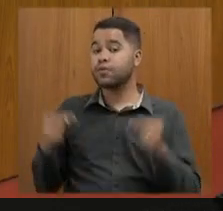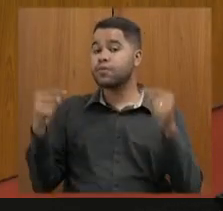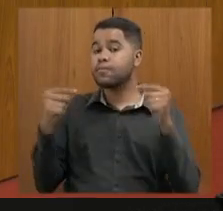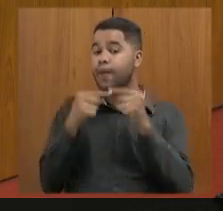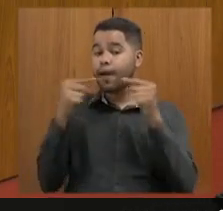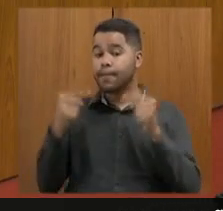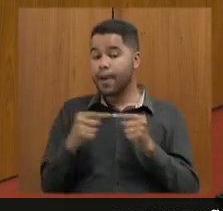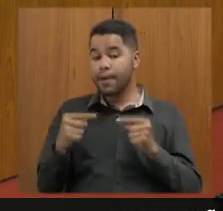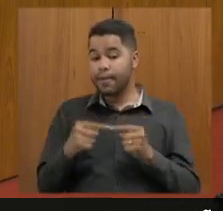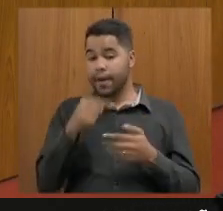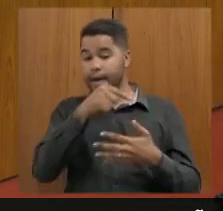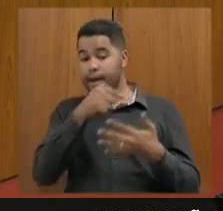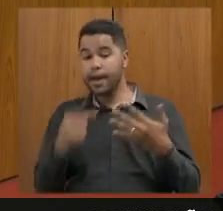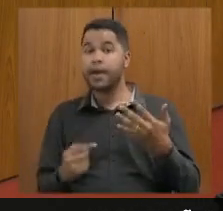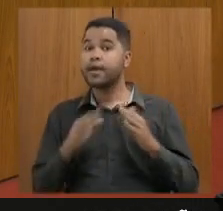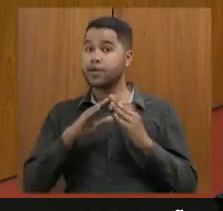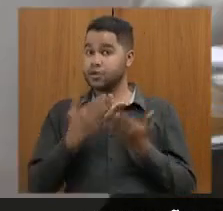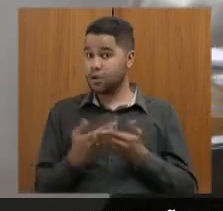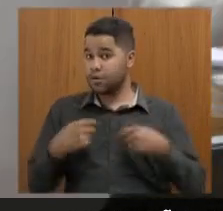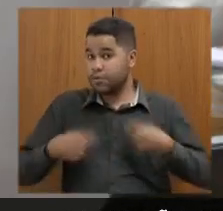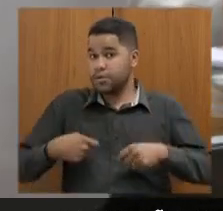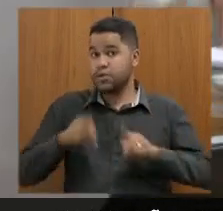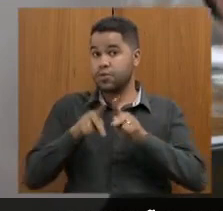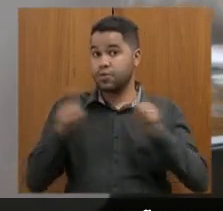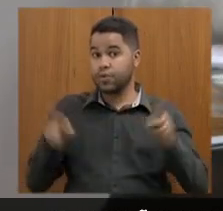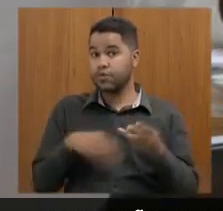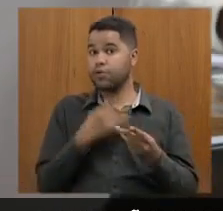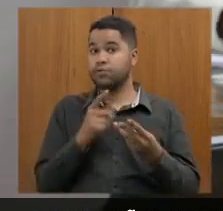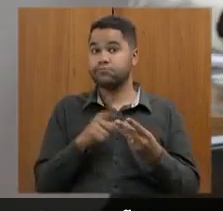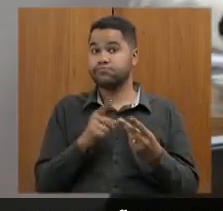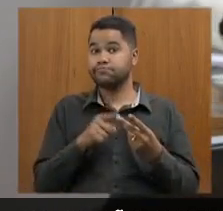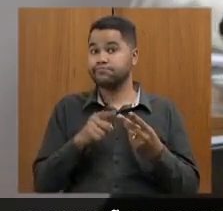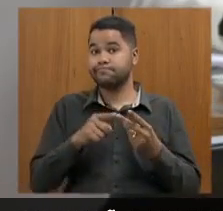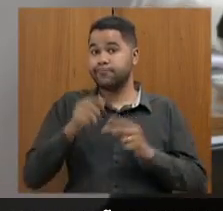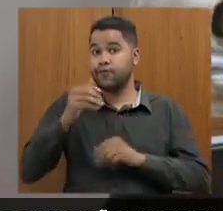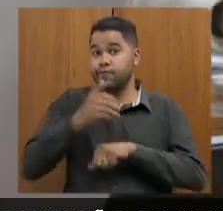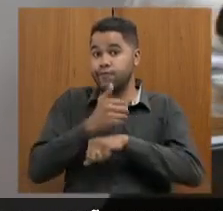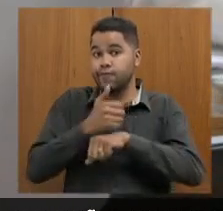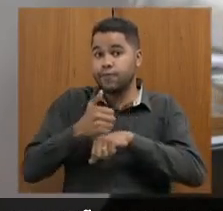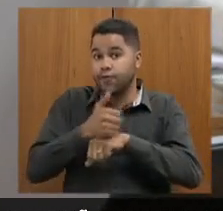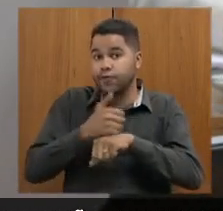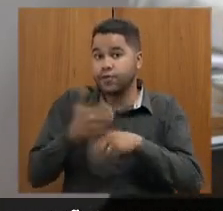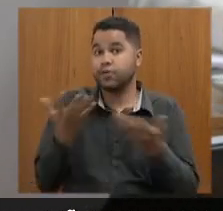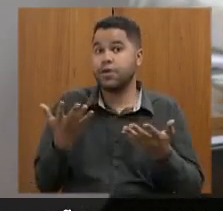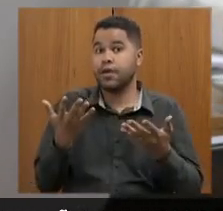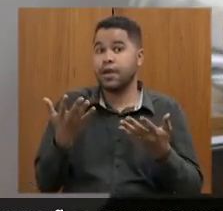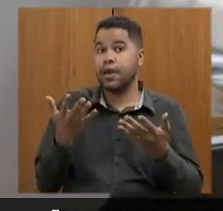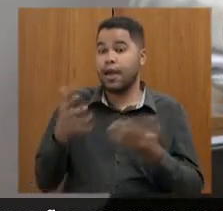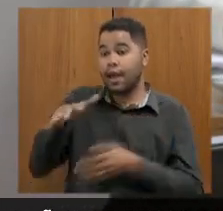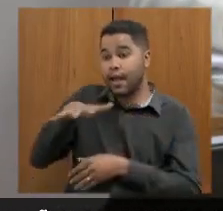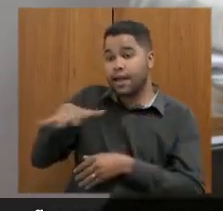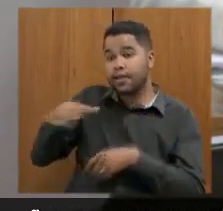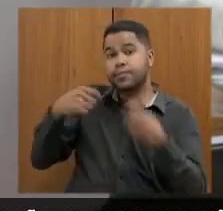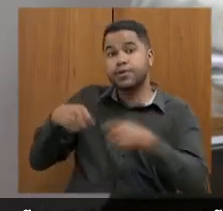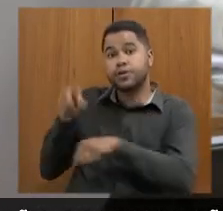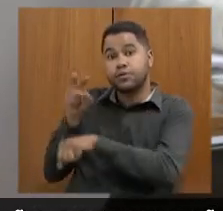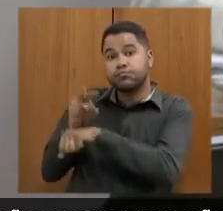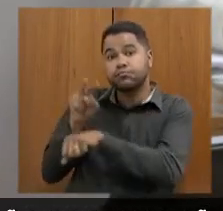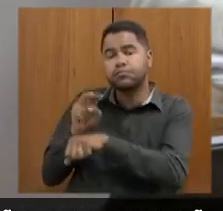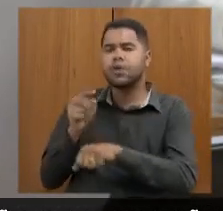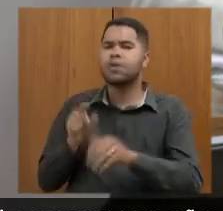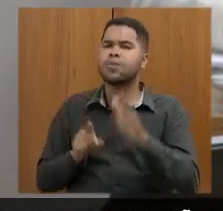situação? As escolas precisam de professores, especialistas, a rede precisa de inspetores. Mas eu